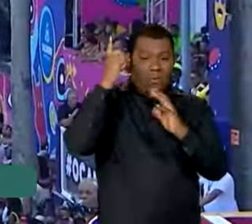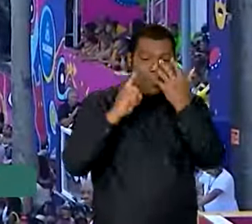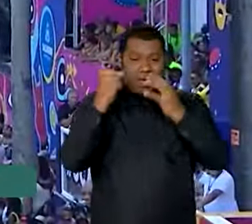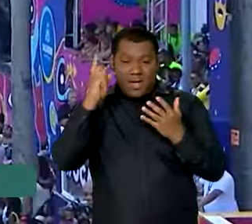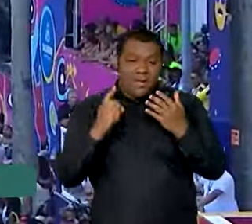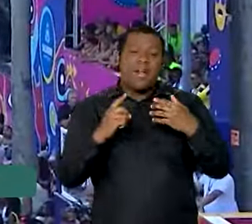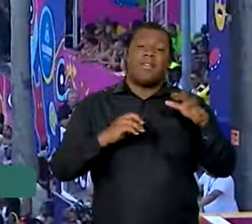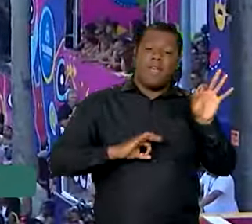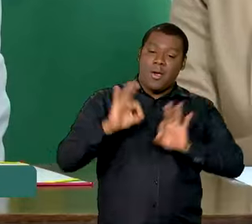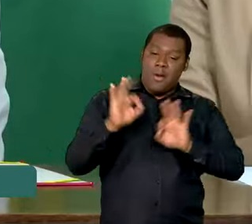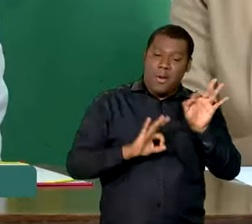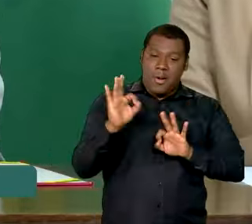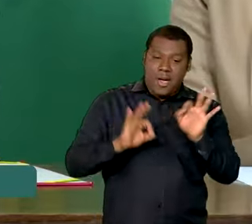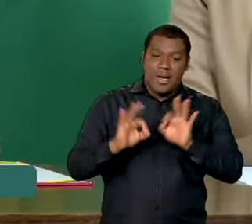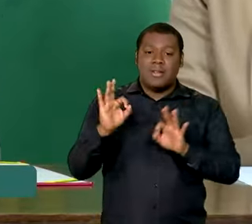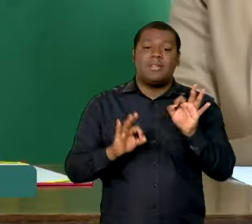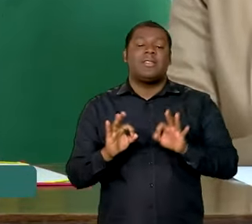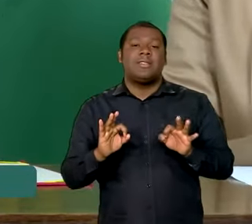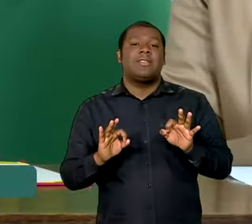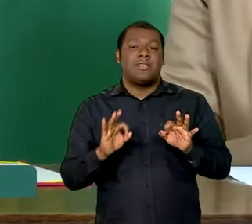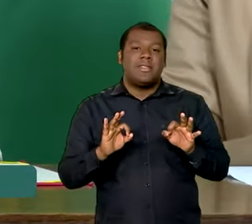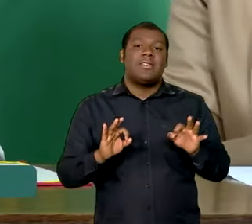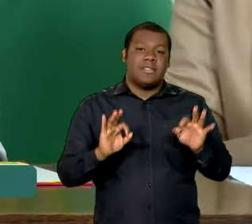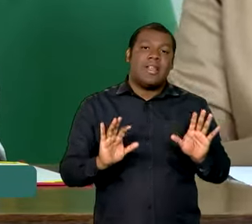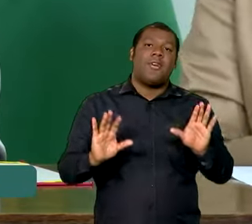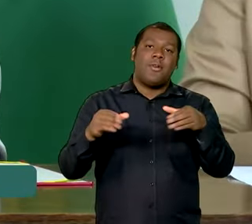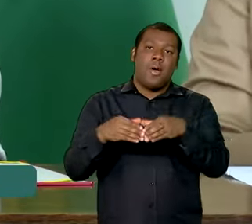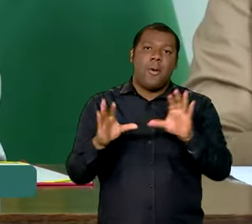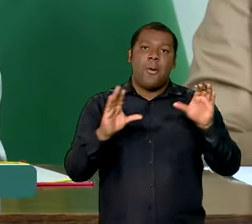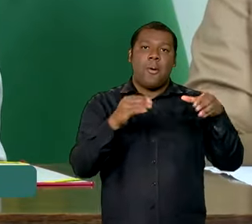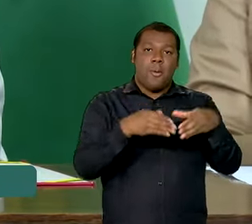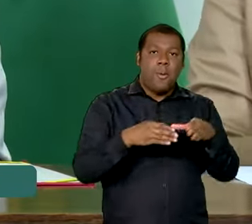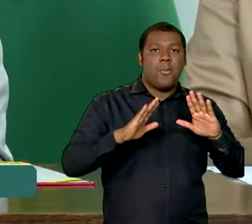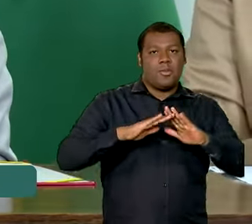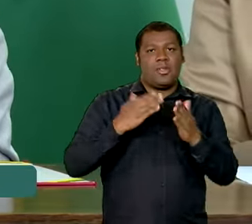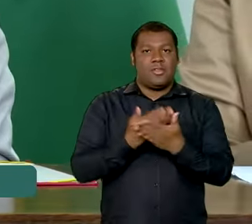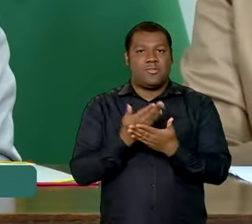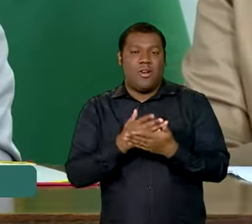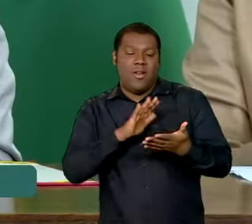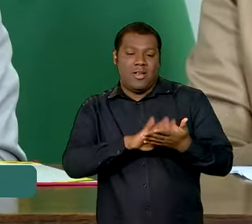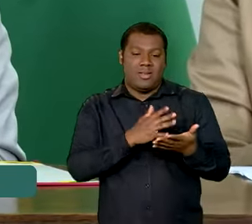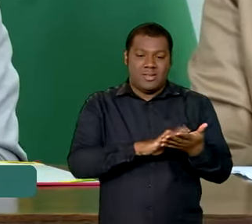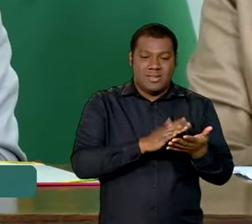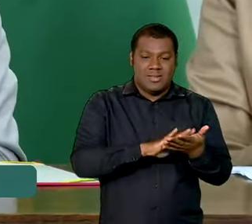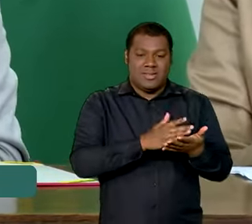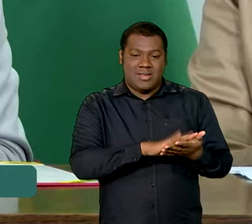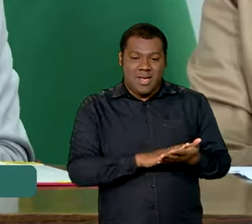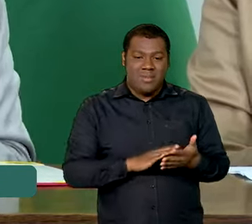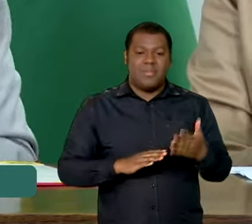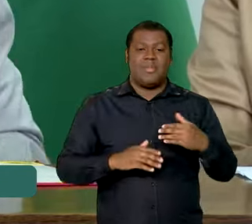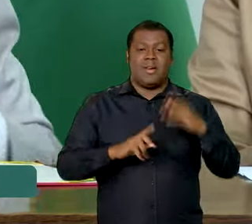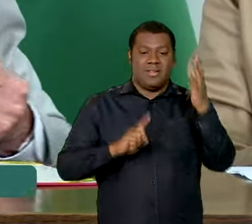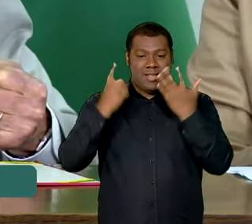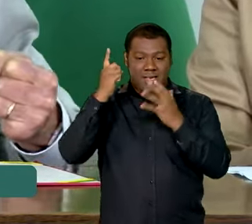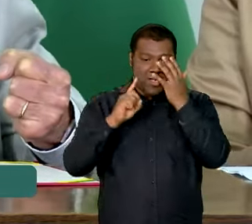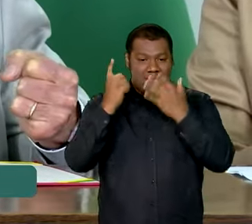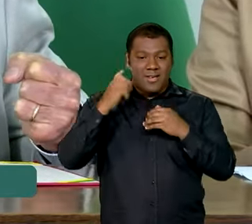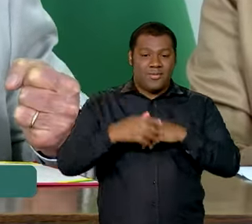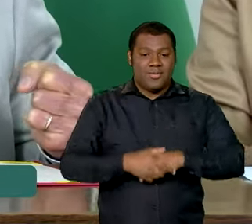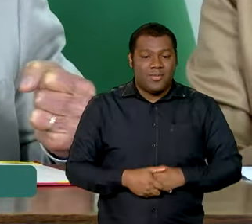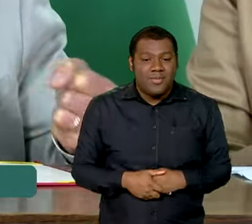desfiles carnavalescos. A volta dos blocos, ele traz o povo efetivamente para a rua, ele não leva o povo para